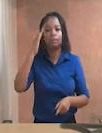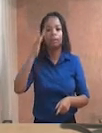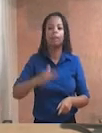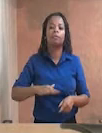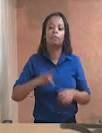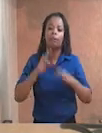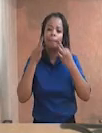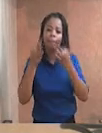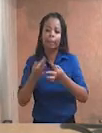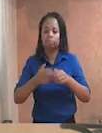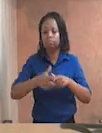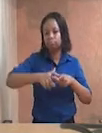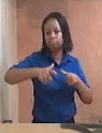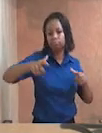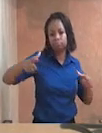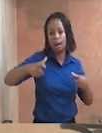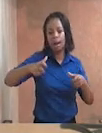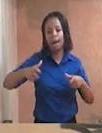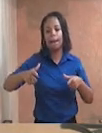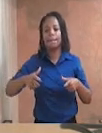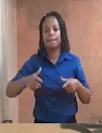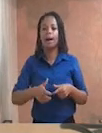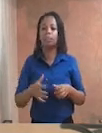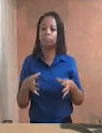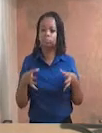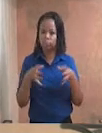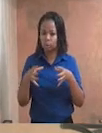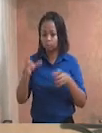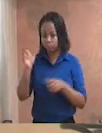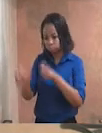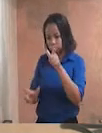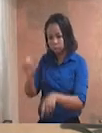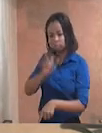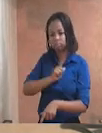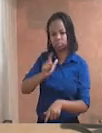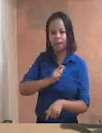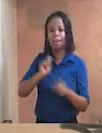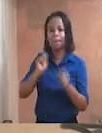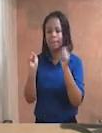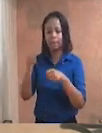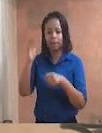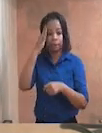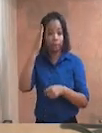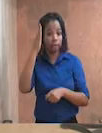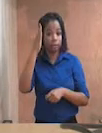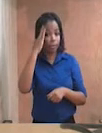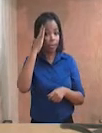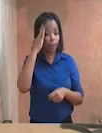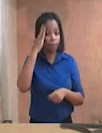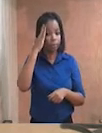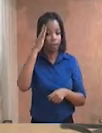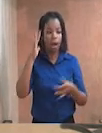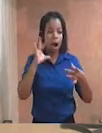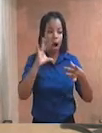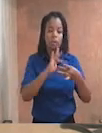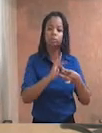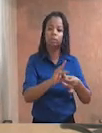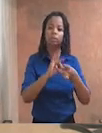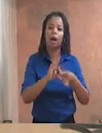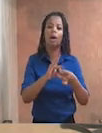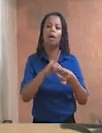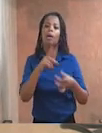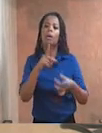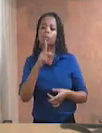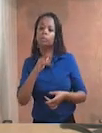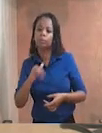ampliada aquela que se entende para além da unidade os pais e